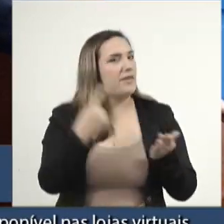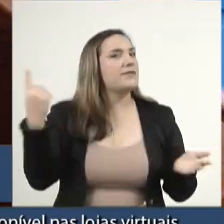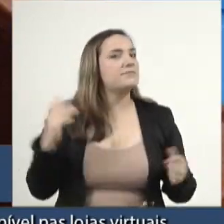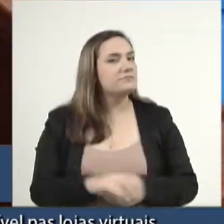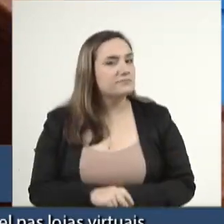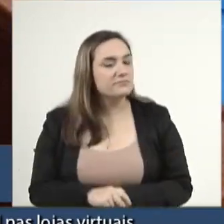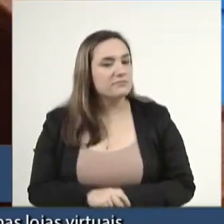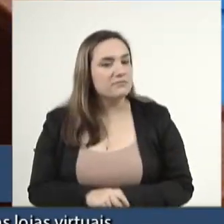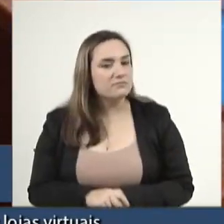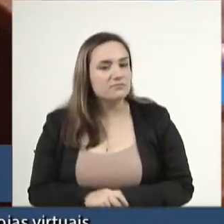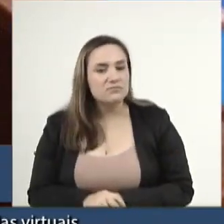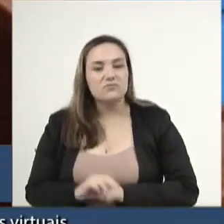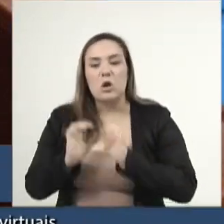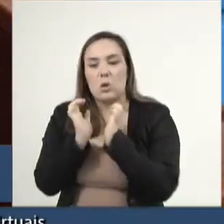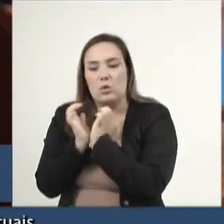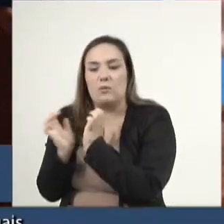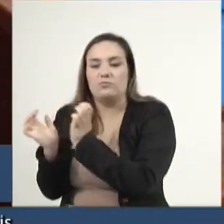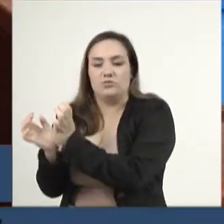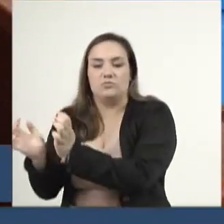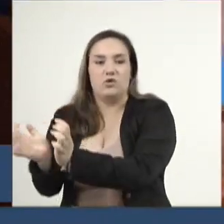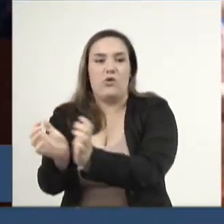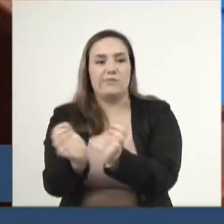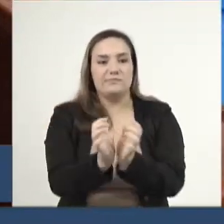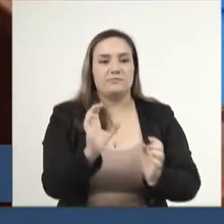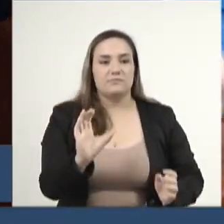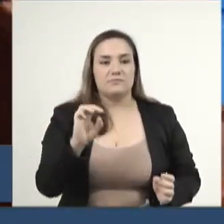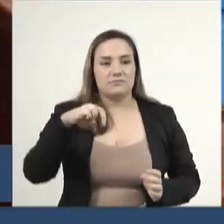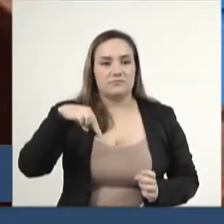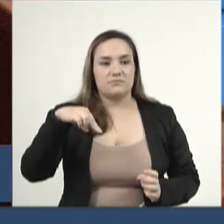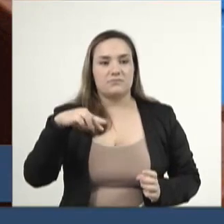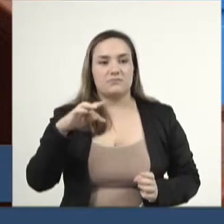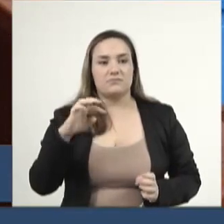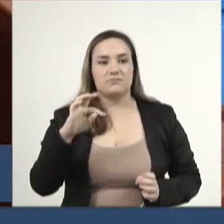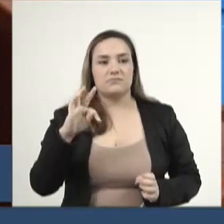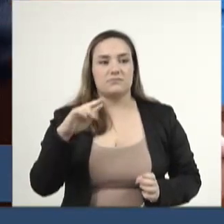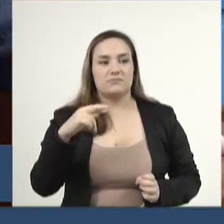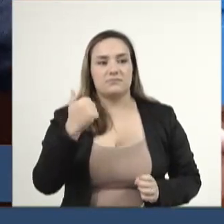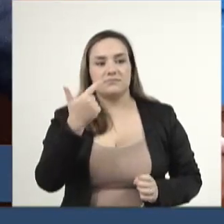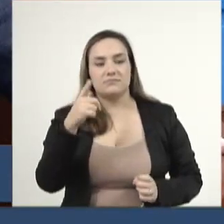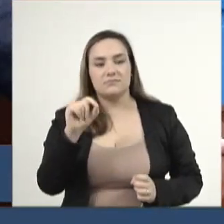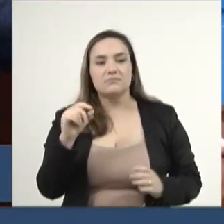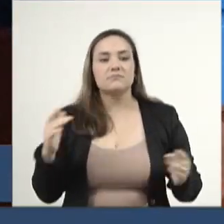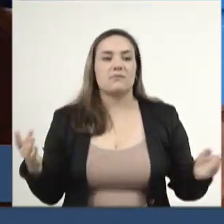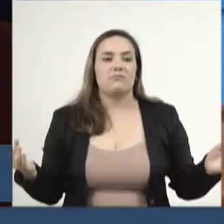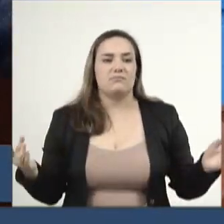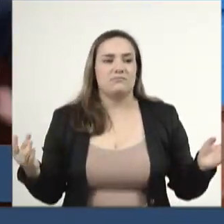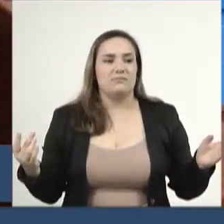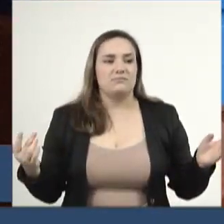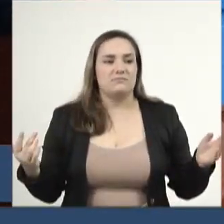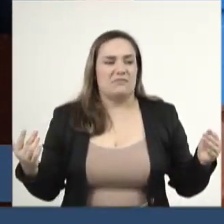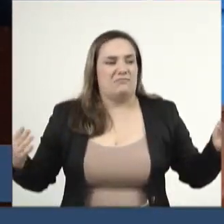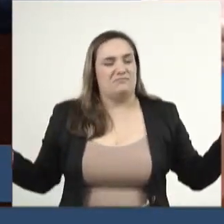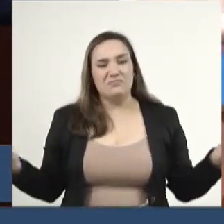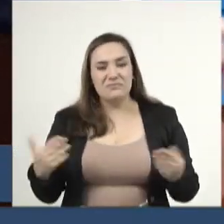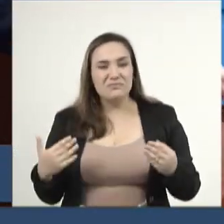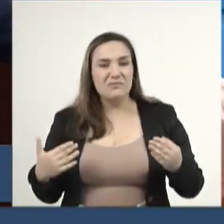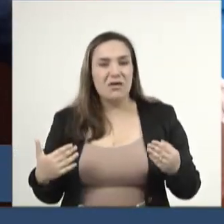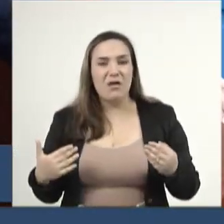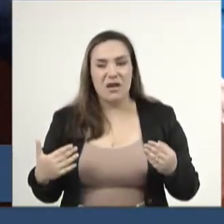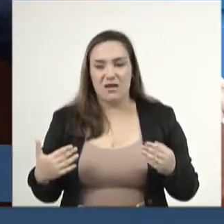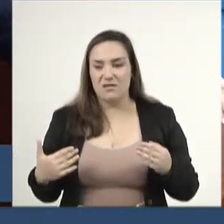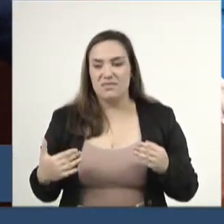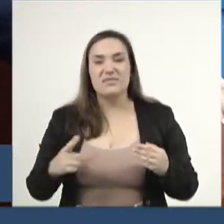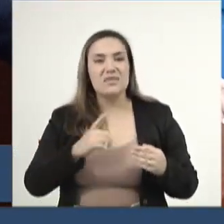As bancadas do Centrão que entraram para o governo estão nos ministérios e não votam com o governo?